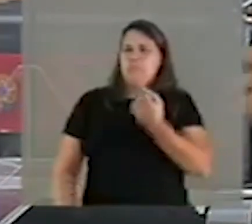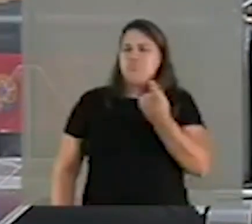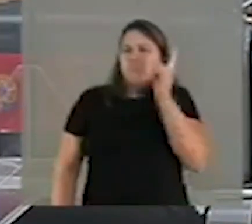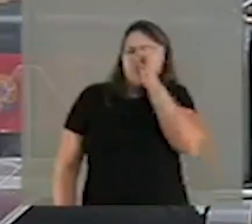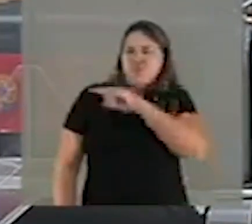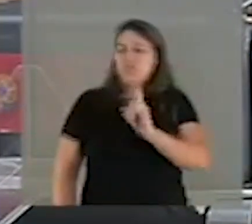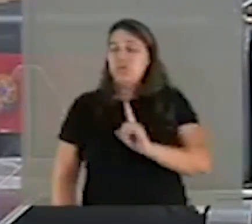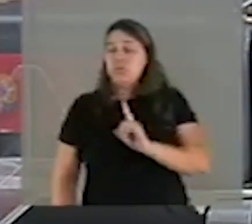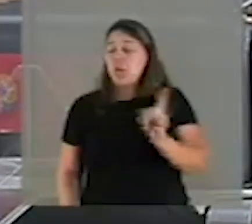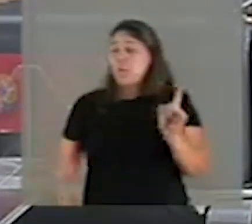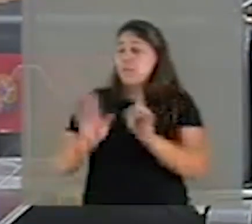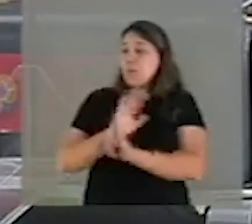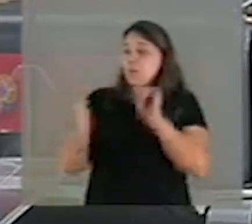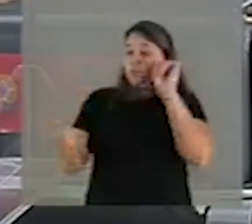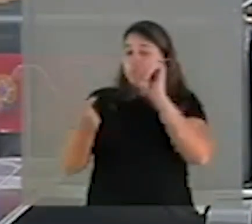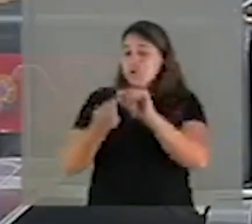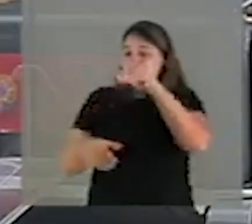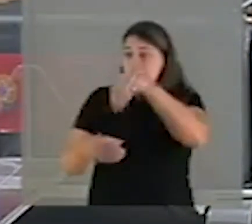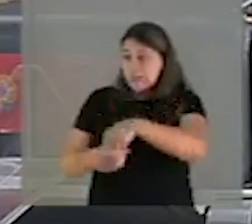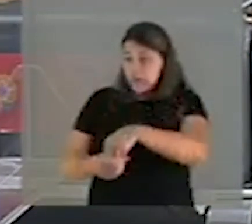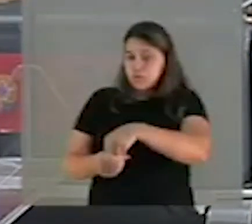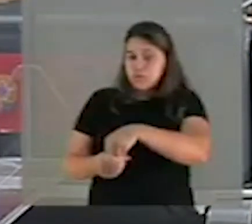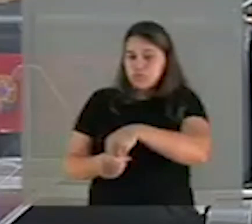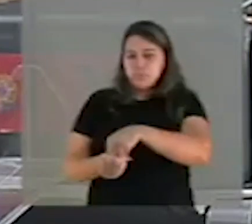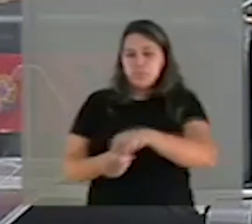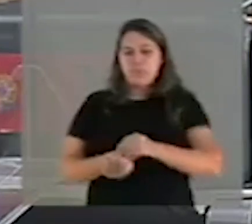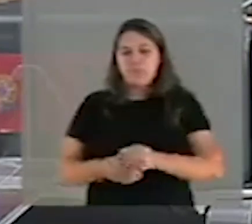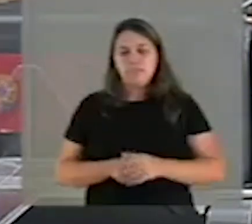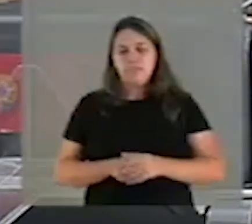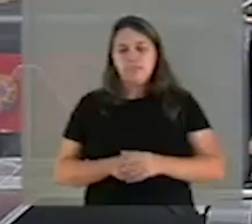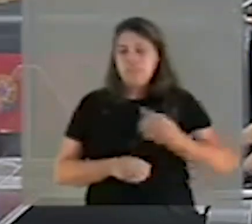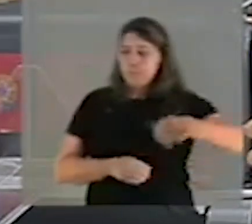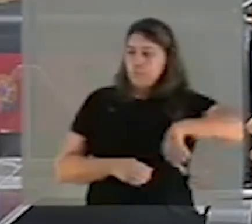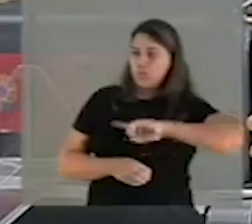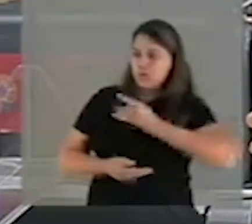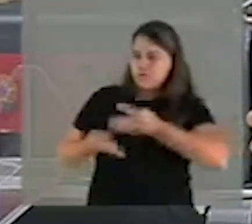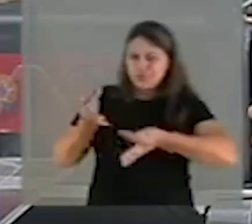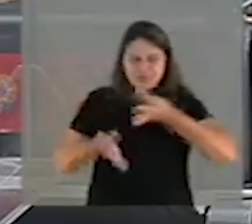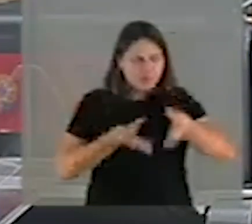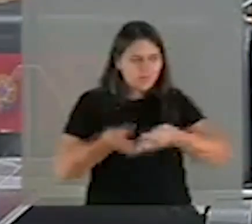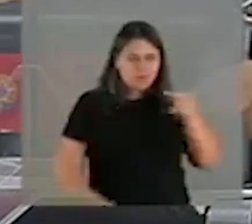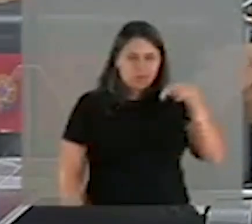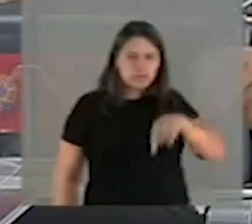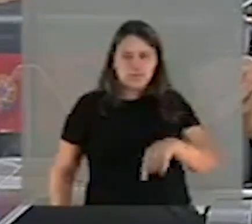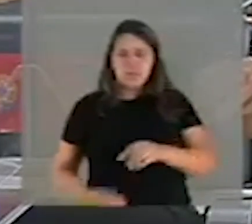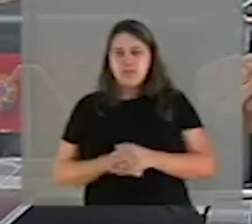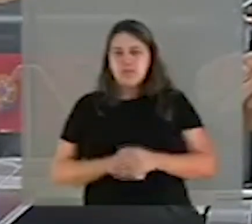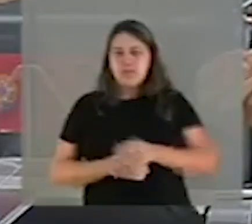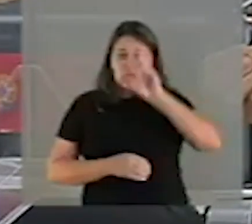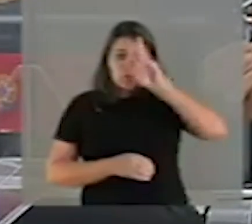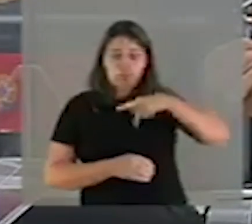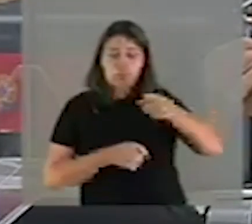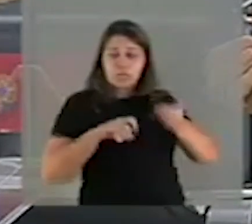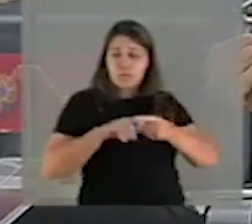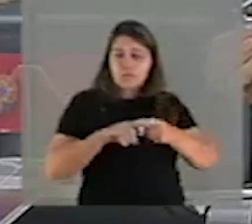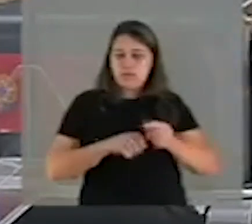Estou fazendo perguntas objetivas dentro do que nós estamos tratando aqui. Dentro dessa autonomia médica,